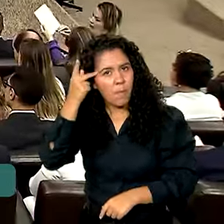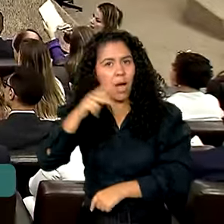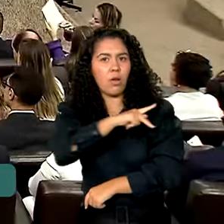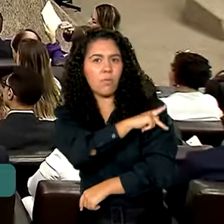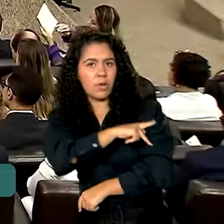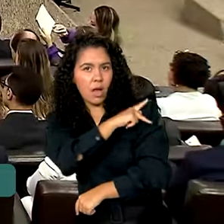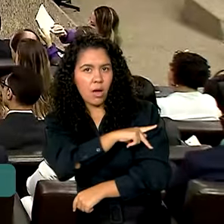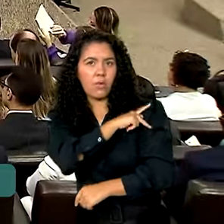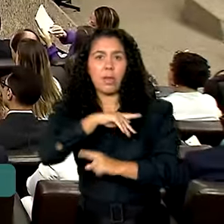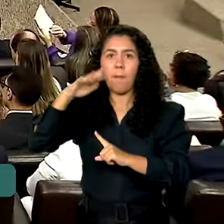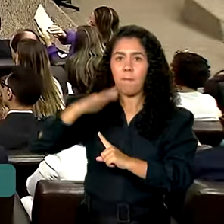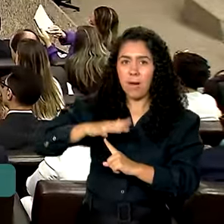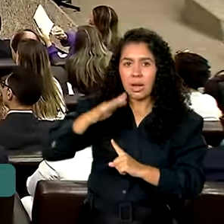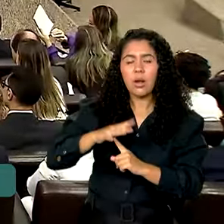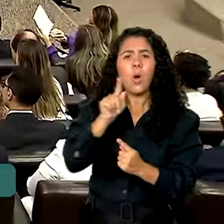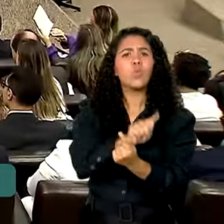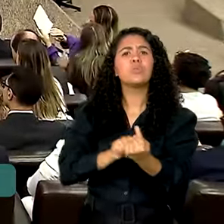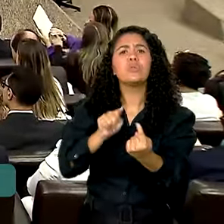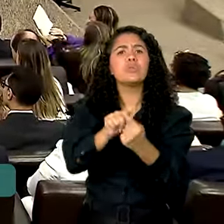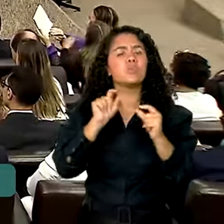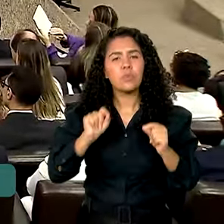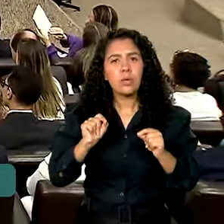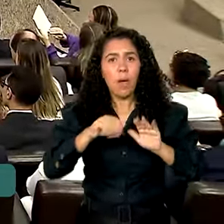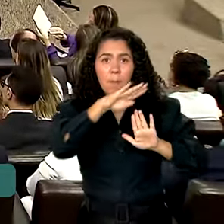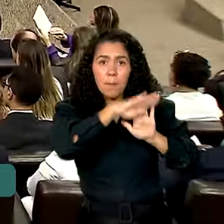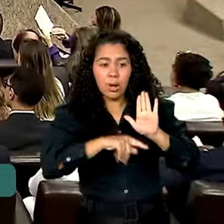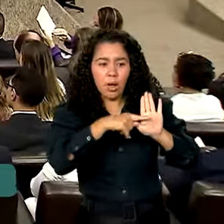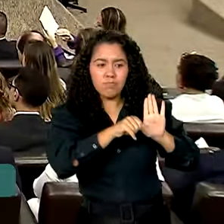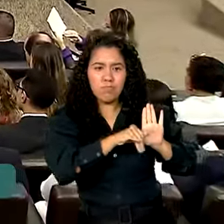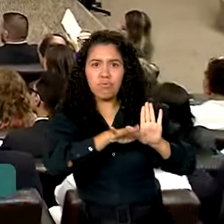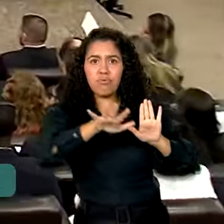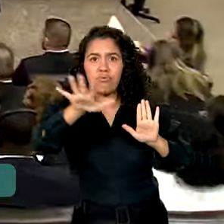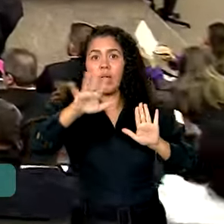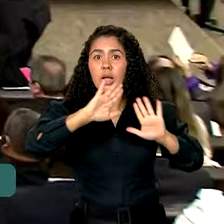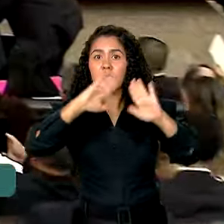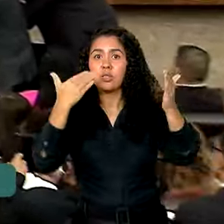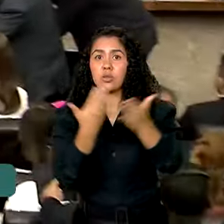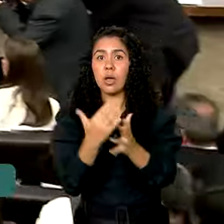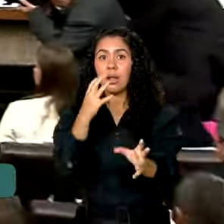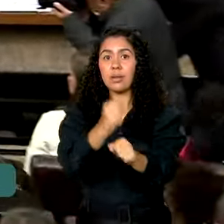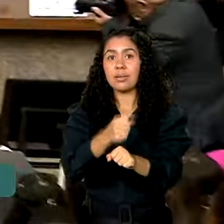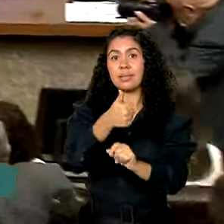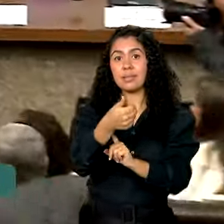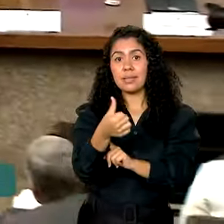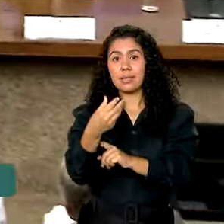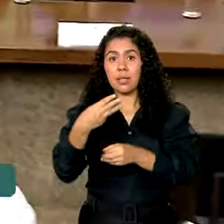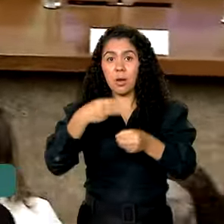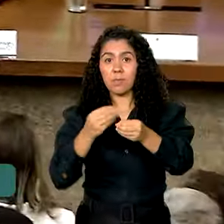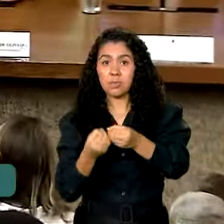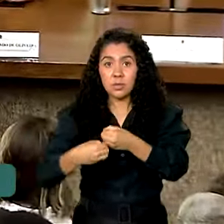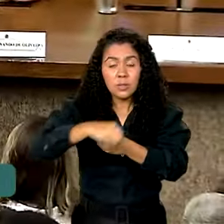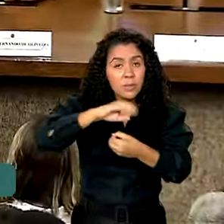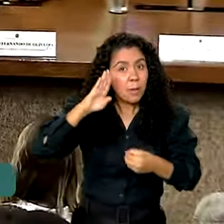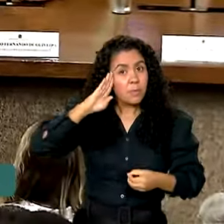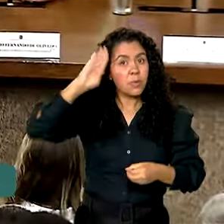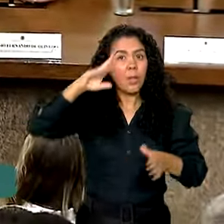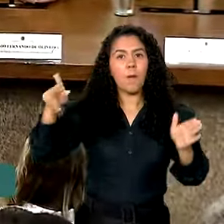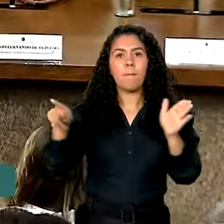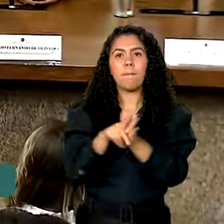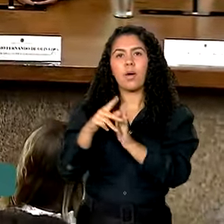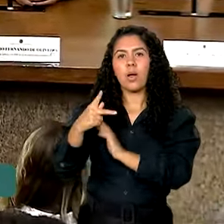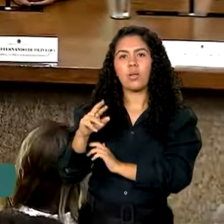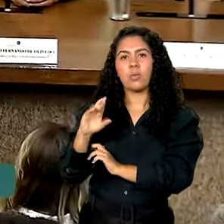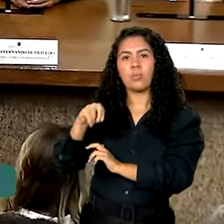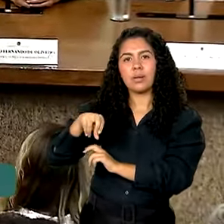meta é que o programa seja levado para as escolas de 163 municípios prioritários do Pronace